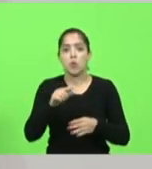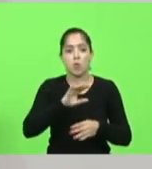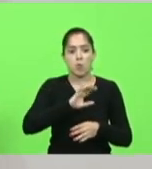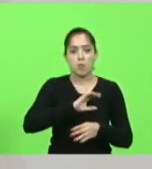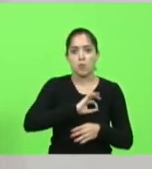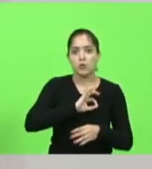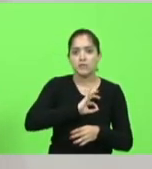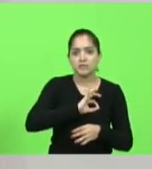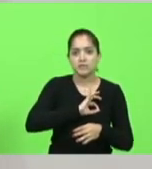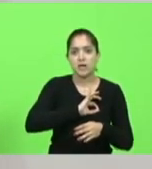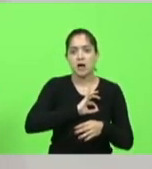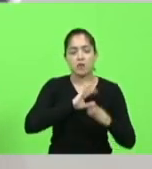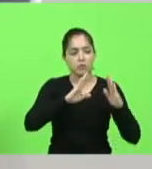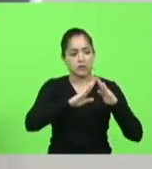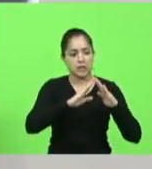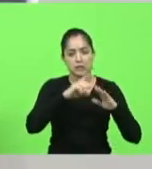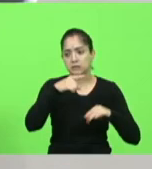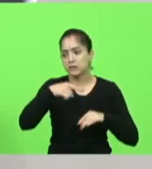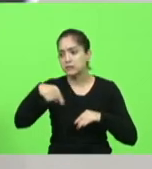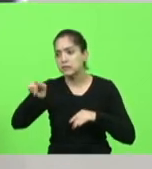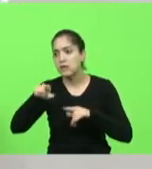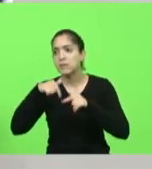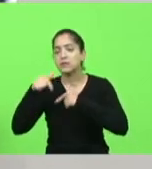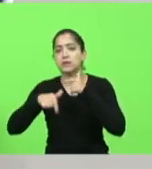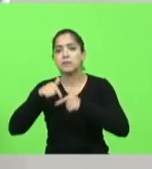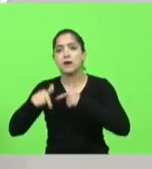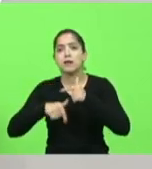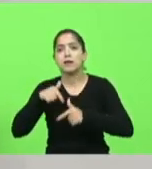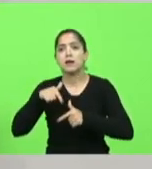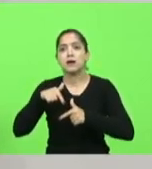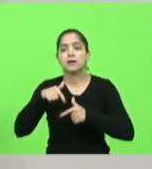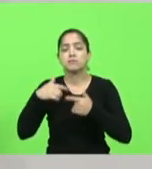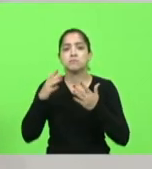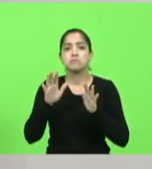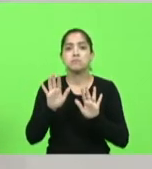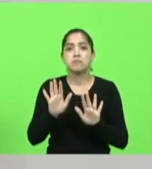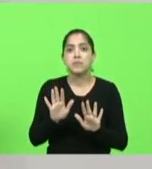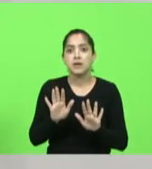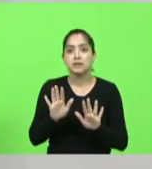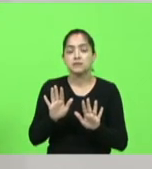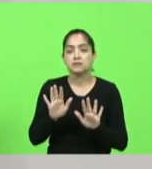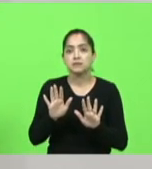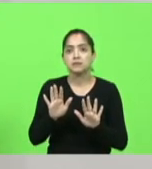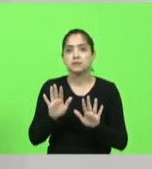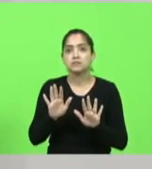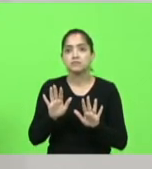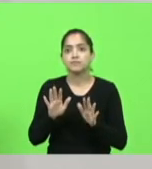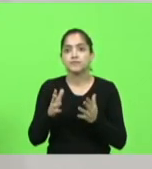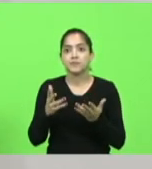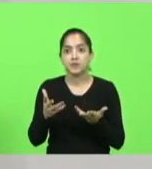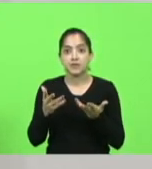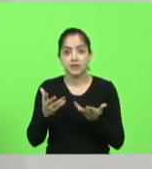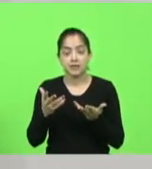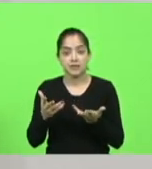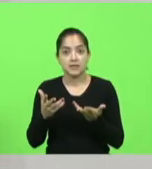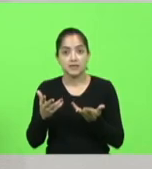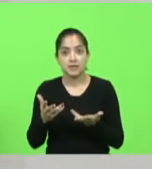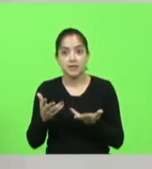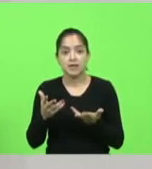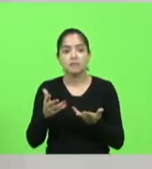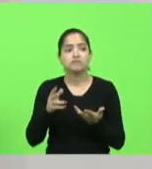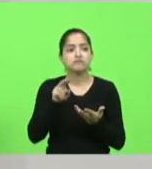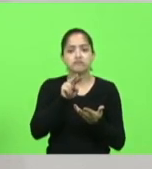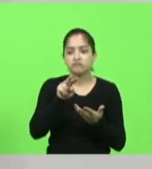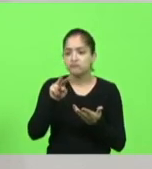ele sai querendo ver uma sociedade